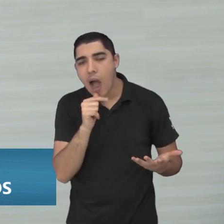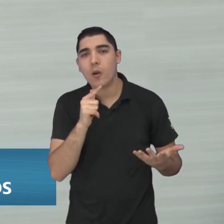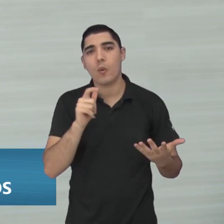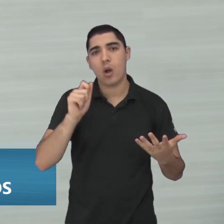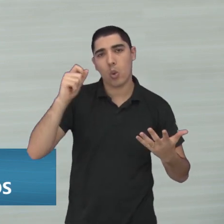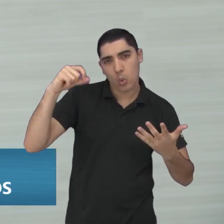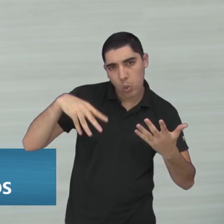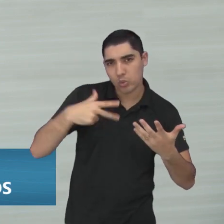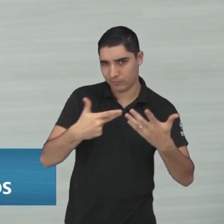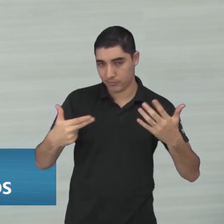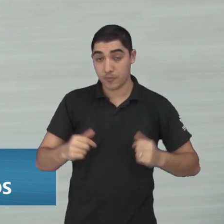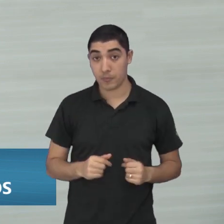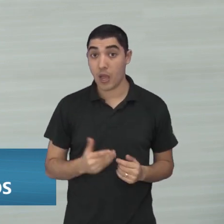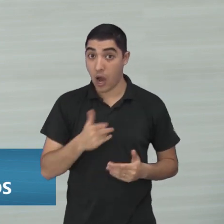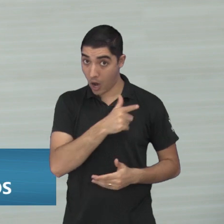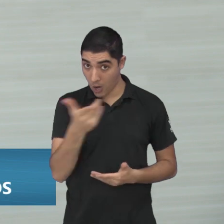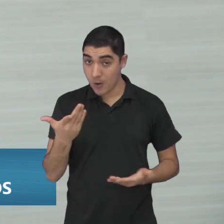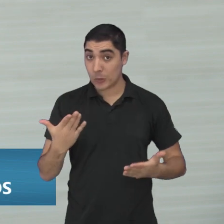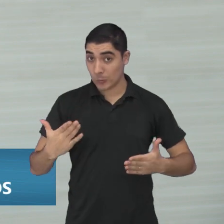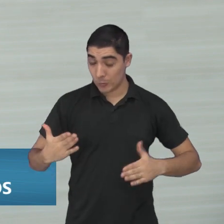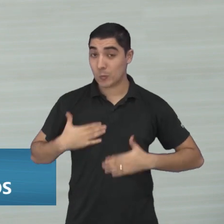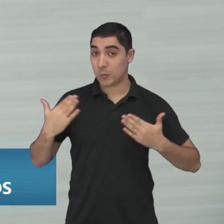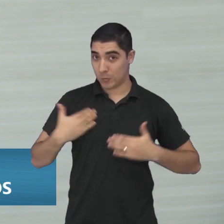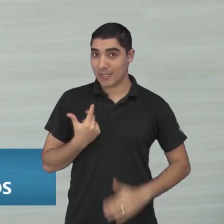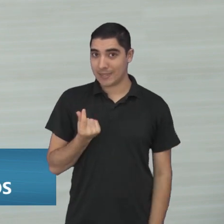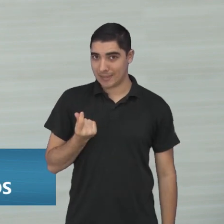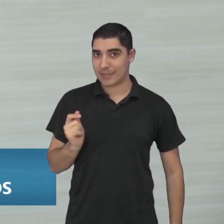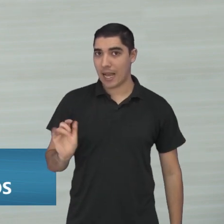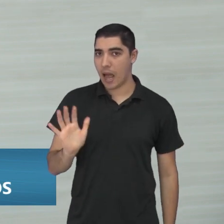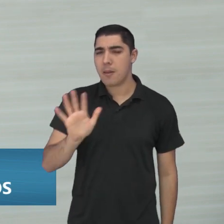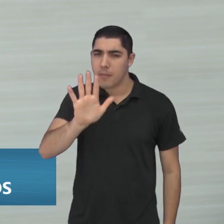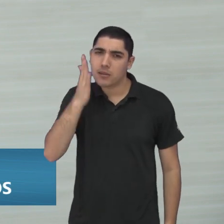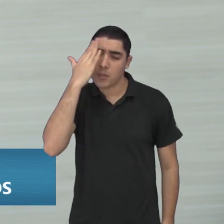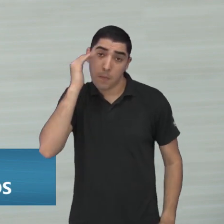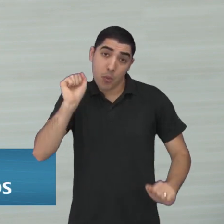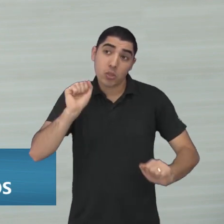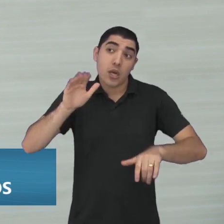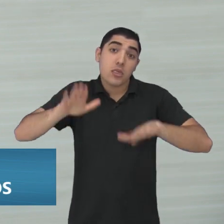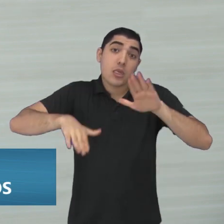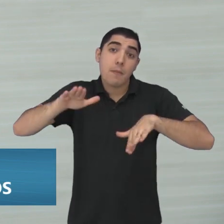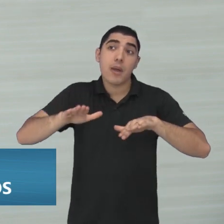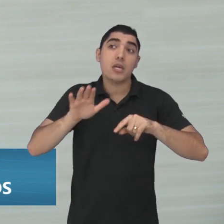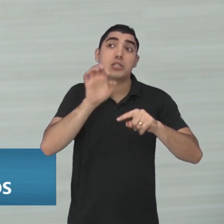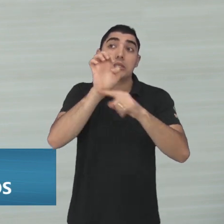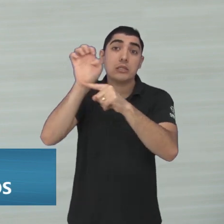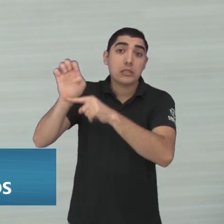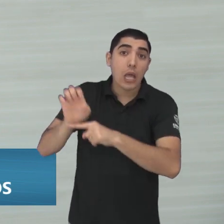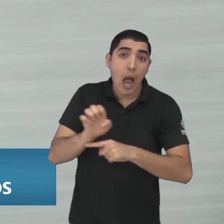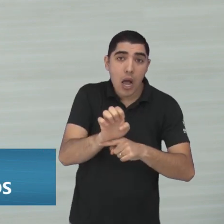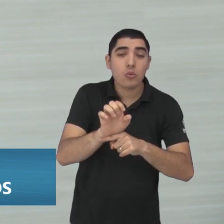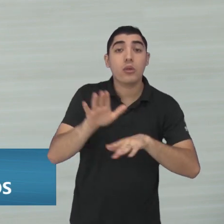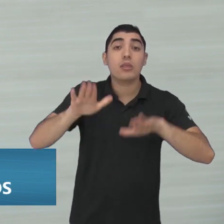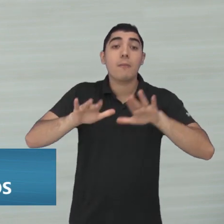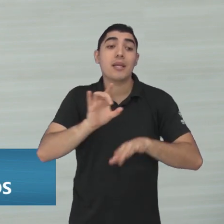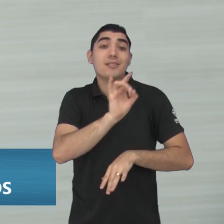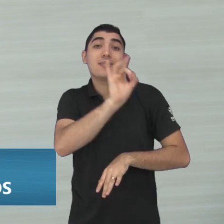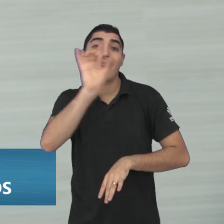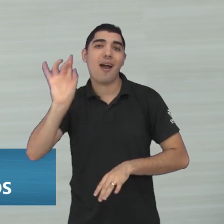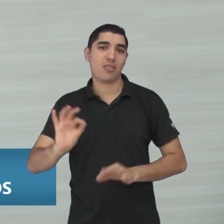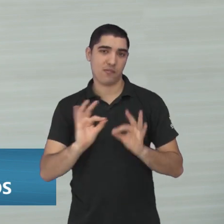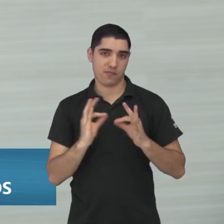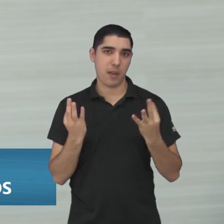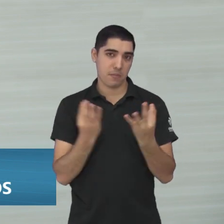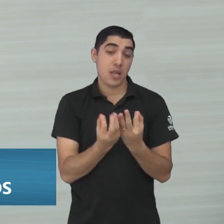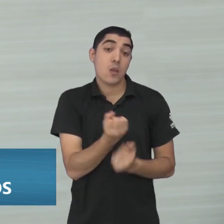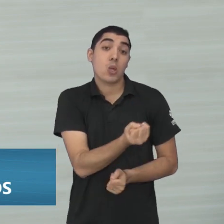luz também. Os números vão assustar vocês, mas saibam que pode variar de cada estado e também a realidade de cada família, né, a